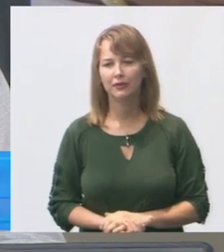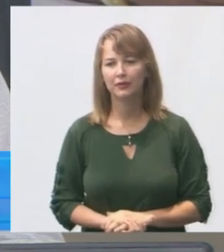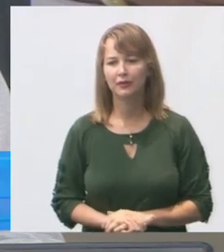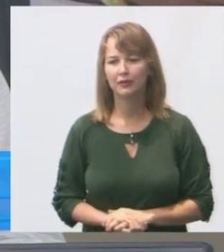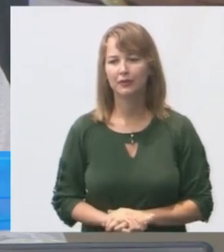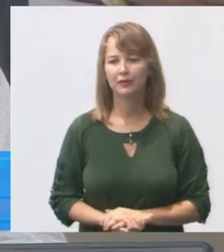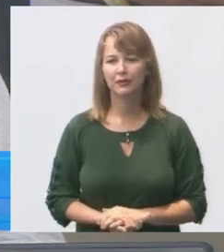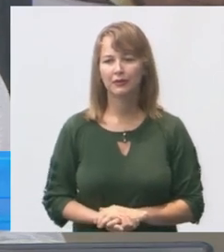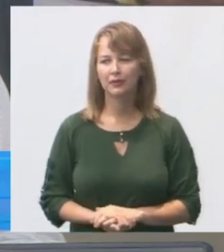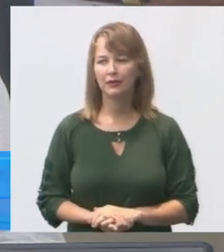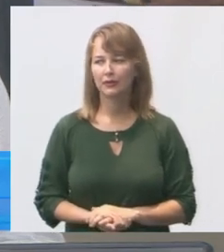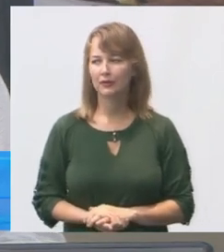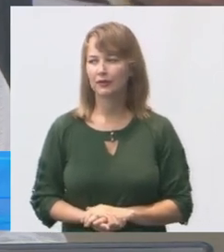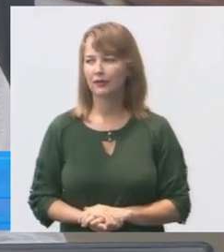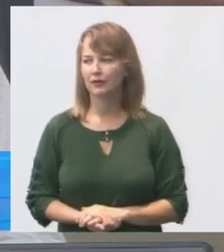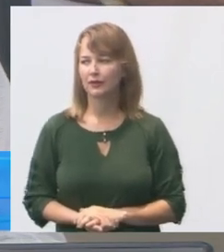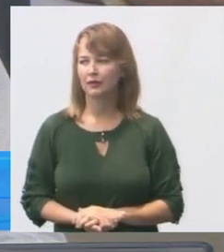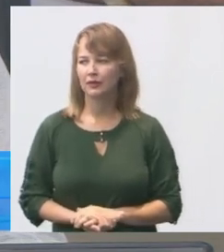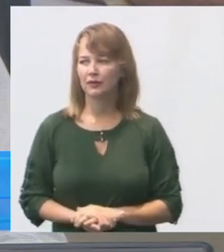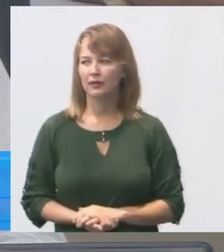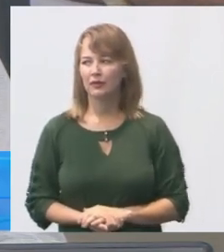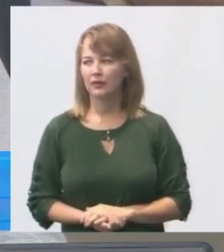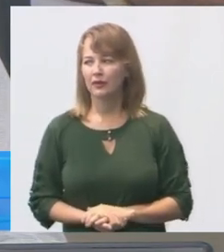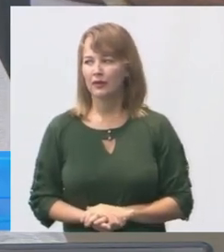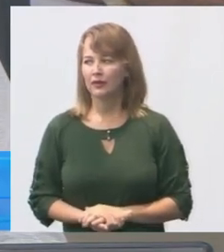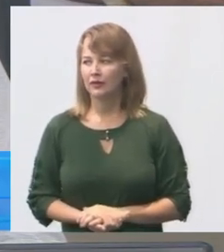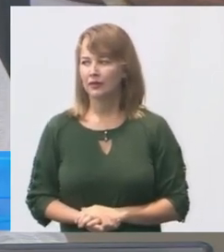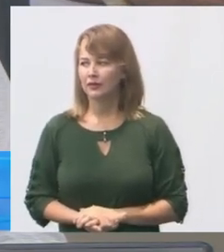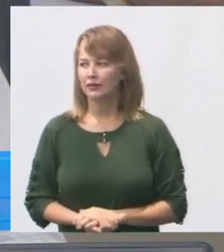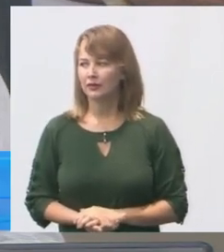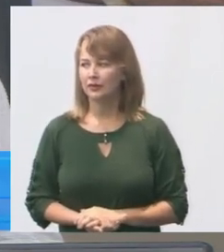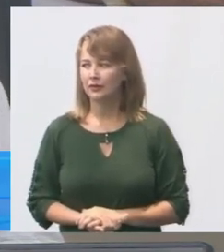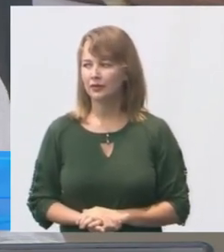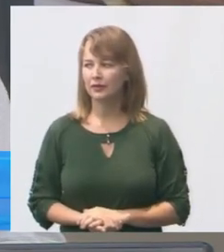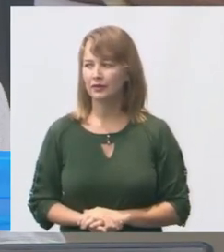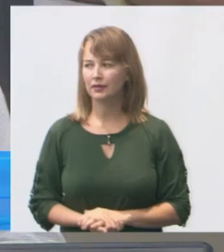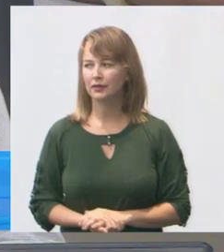O Geraldo está aqui. E você também está no Conselho?